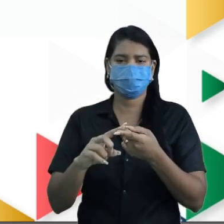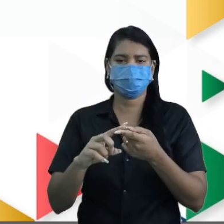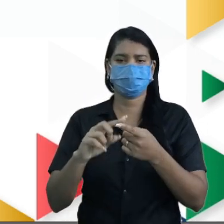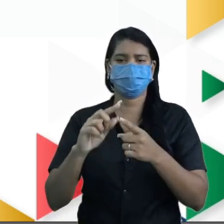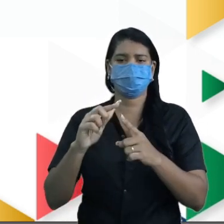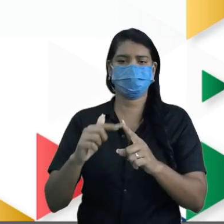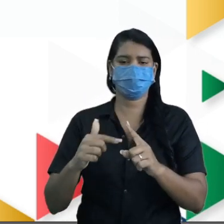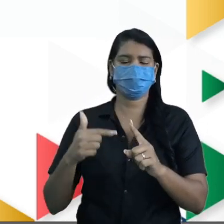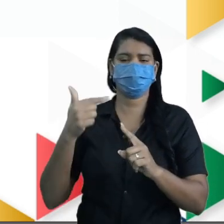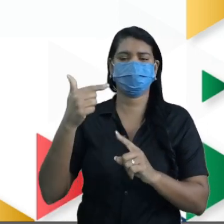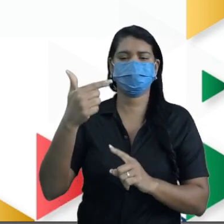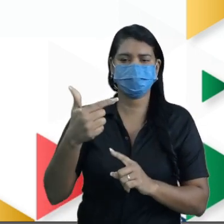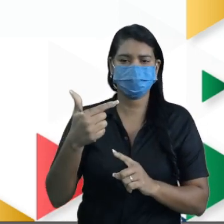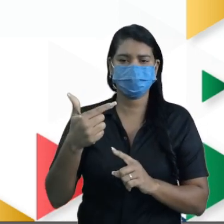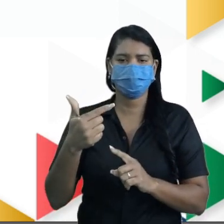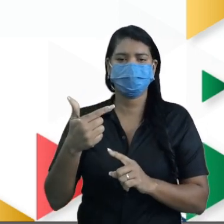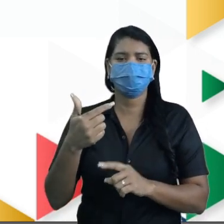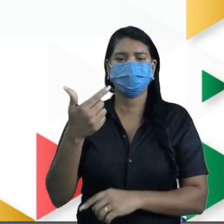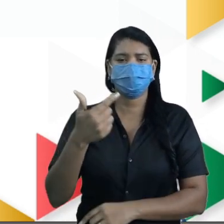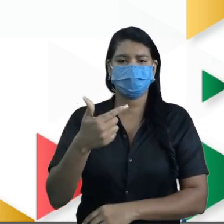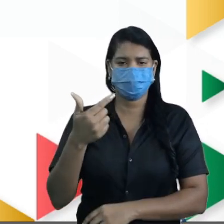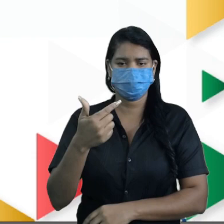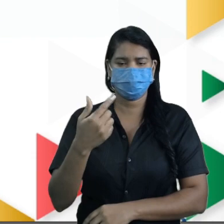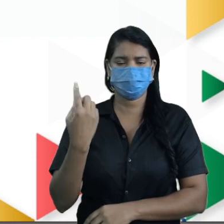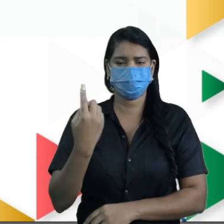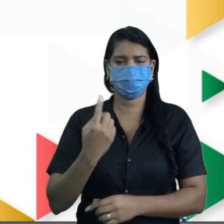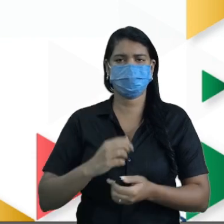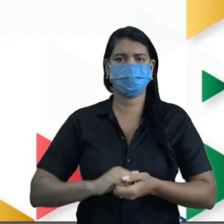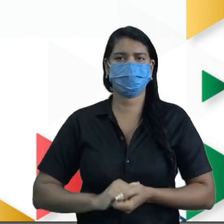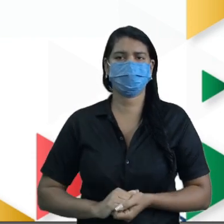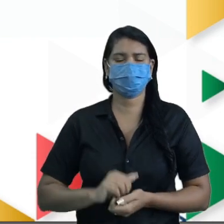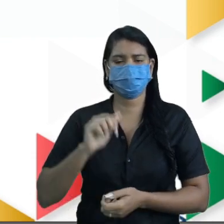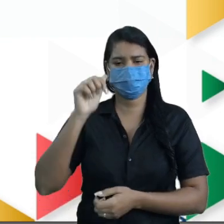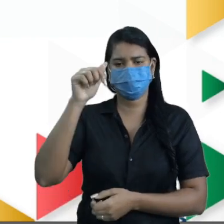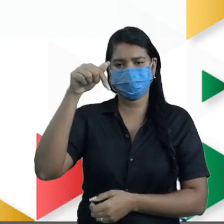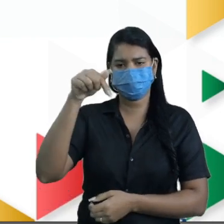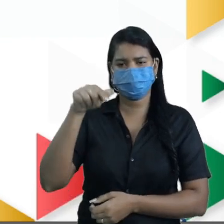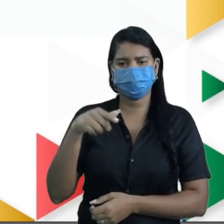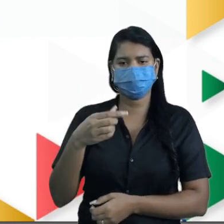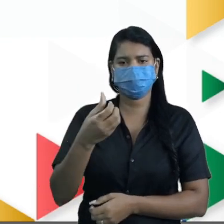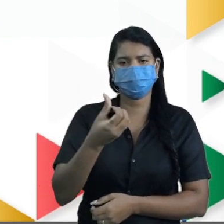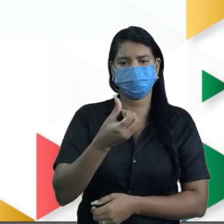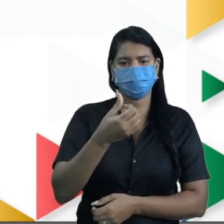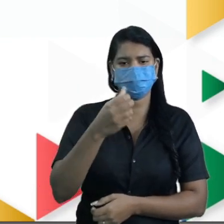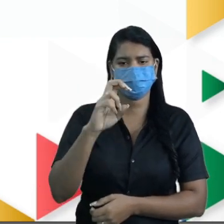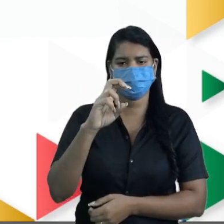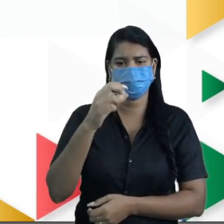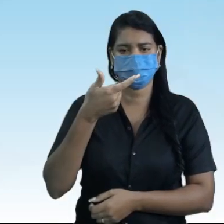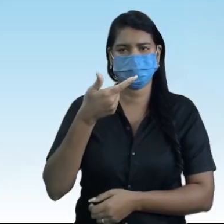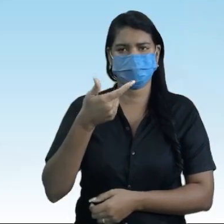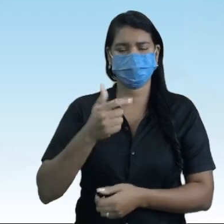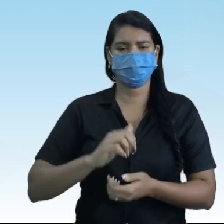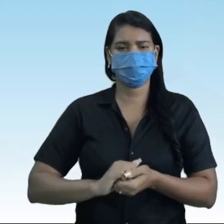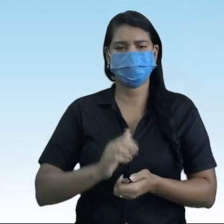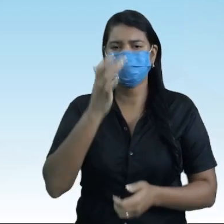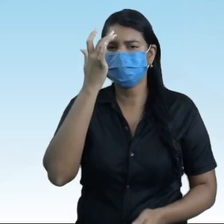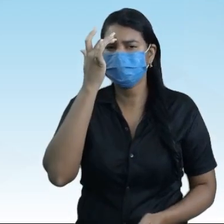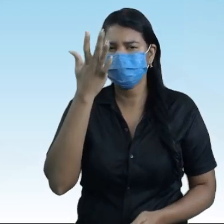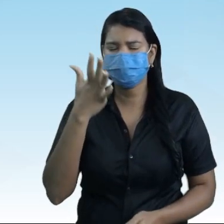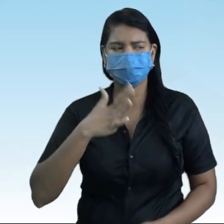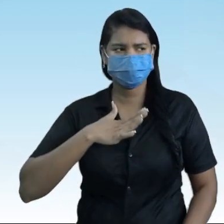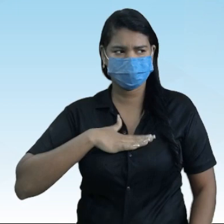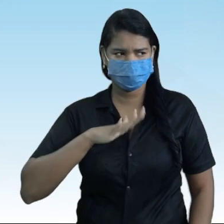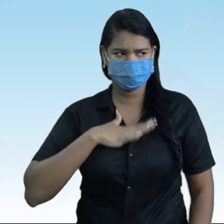à primeira potência, mais 2, que é a unidade. Isso vai dar 7.652. Ok? Viu como foi fácil?